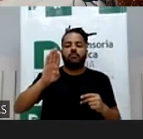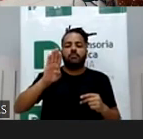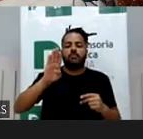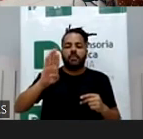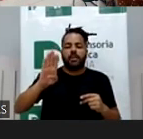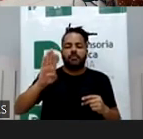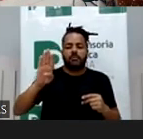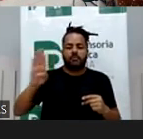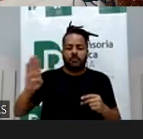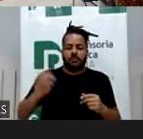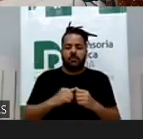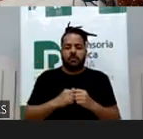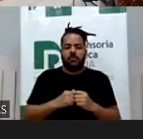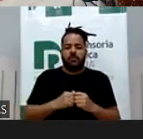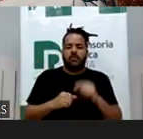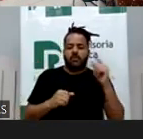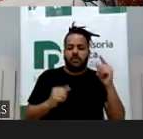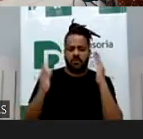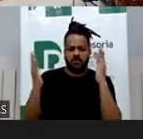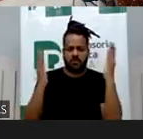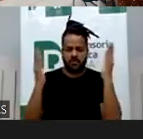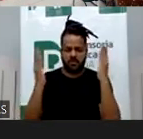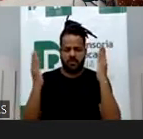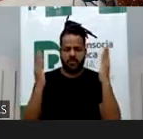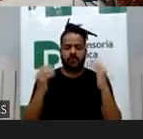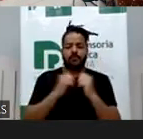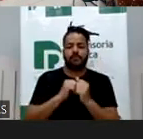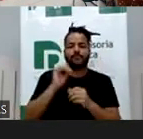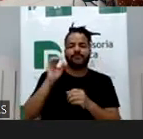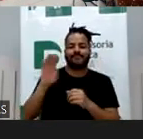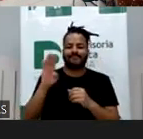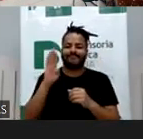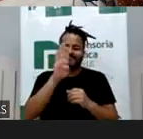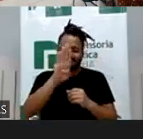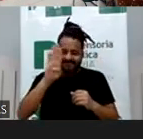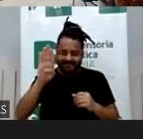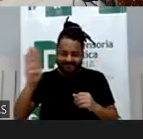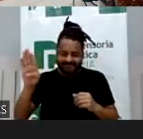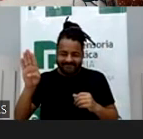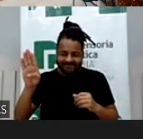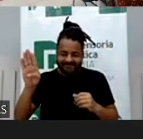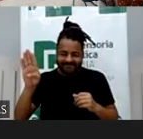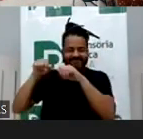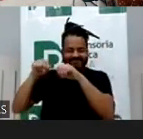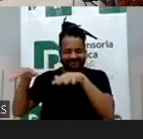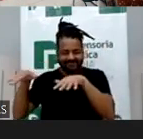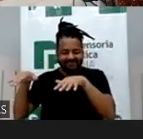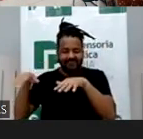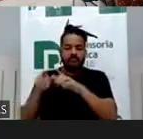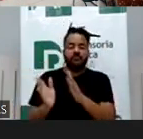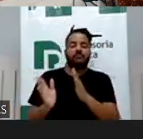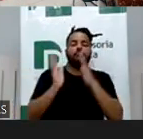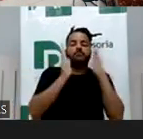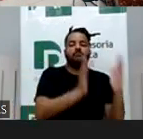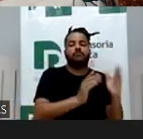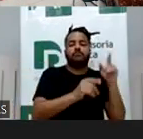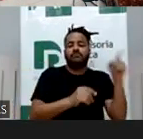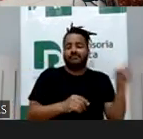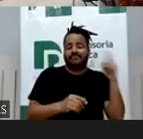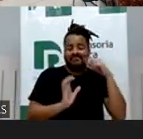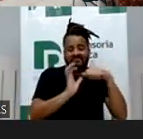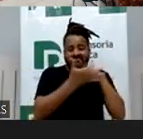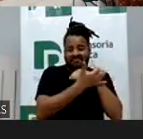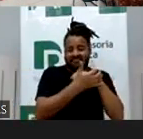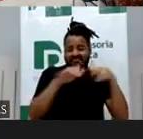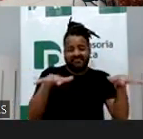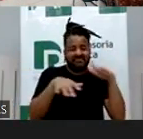analogia, né, entre o charity e o programa Big Brother, que estava passando uma das suas edições naquele momento, e ele dizia que durante a pandemia,